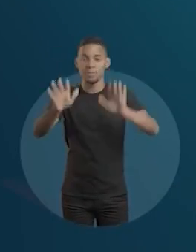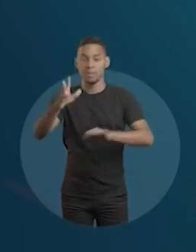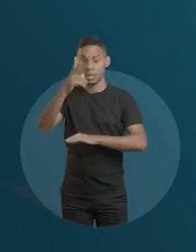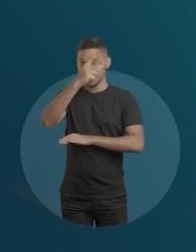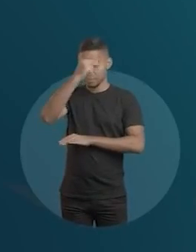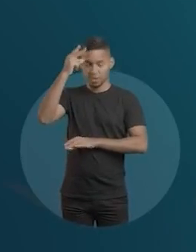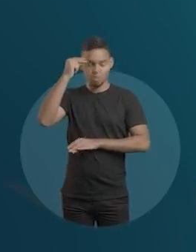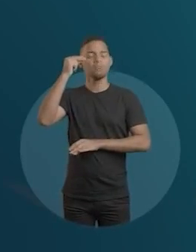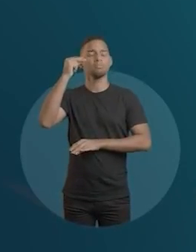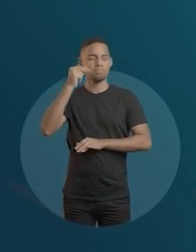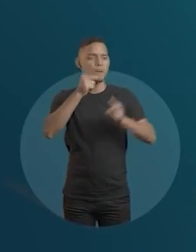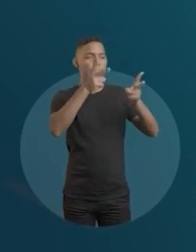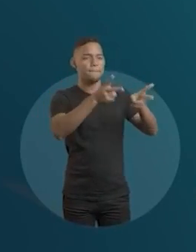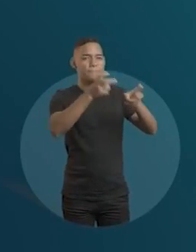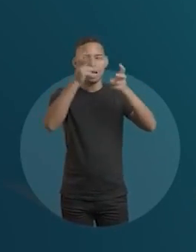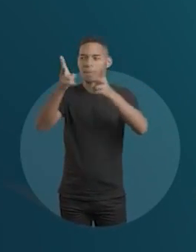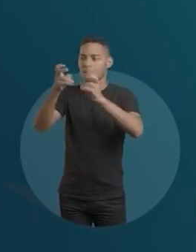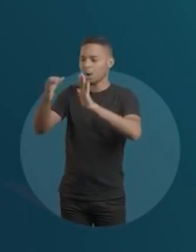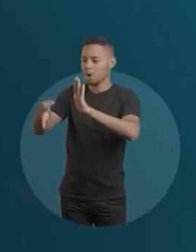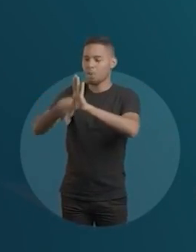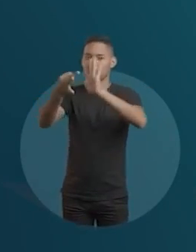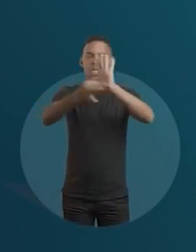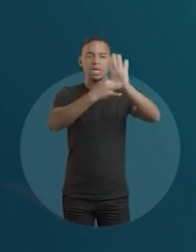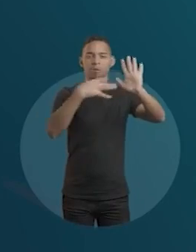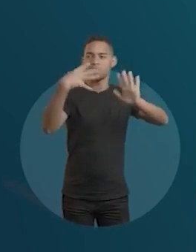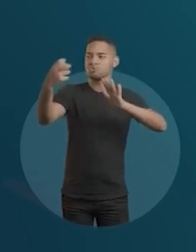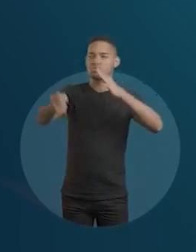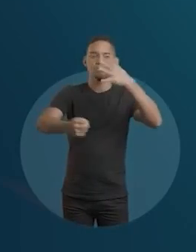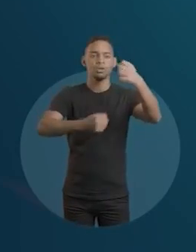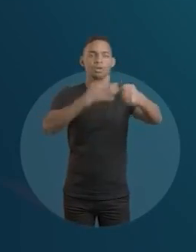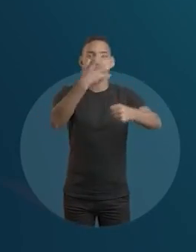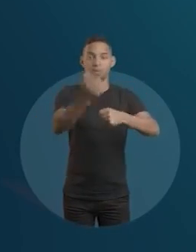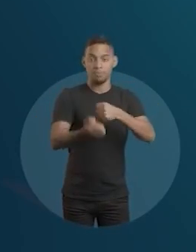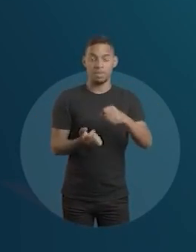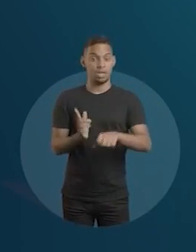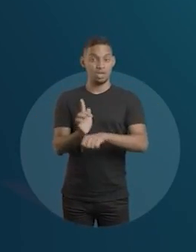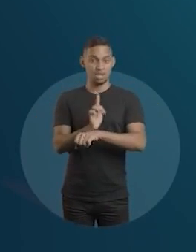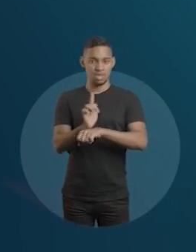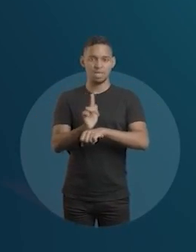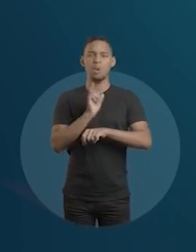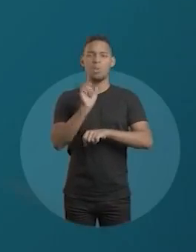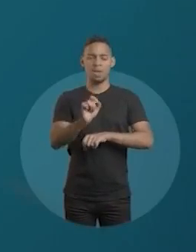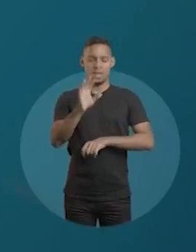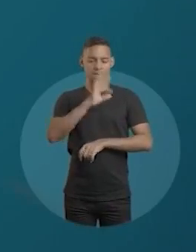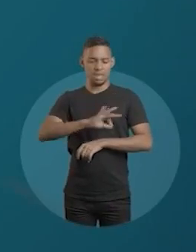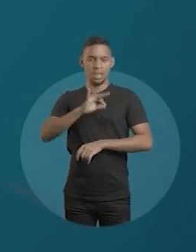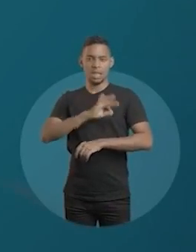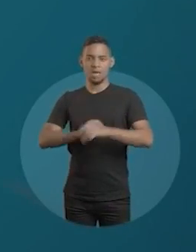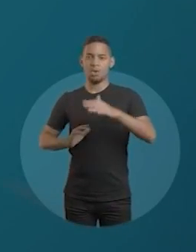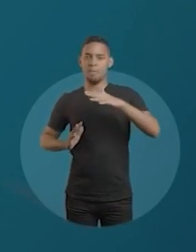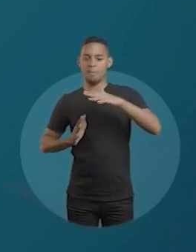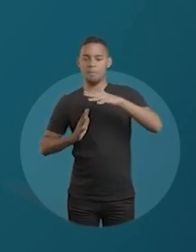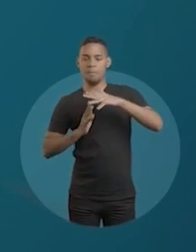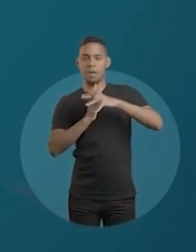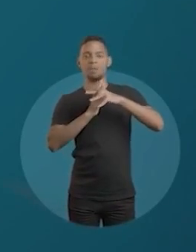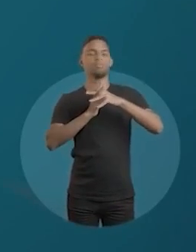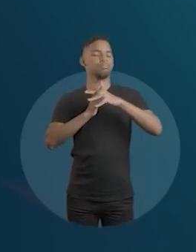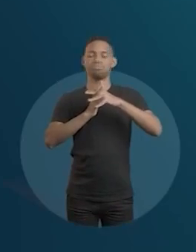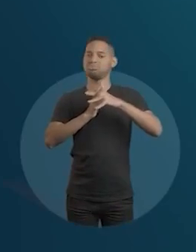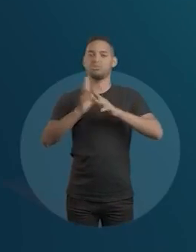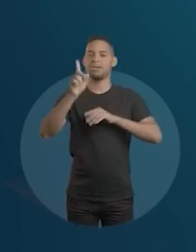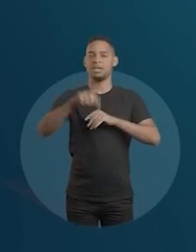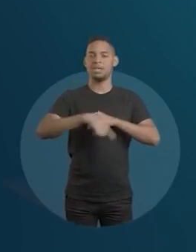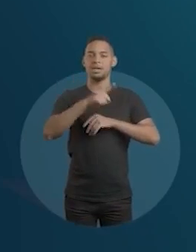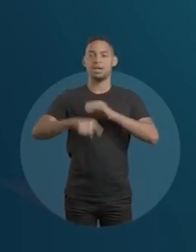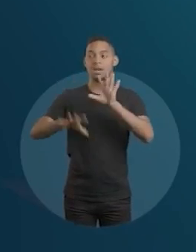na prefeitura, vou seguir ouvindo as categorias, acolhendo sugestões. Nossa gestão vai acabar os altos salários dos apadrinhados